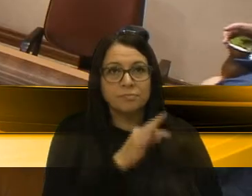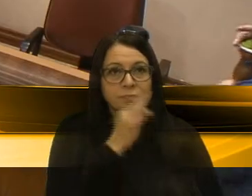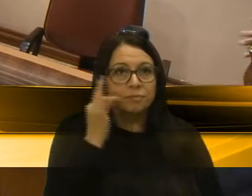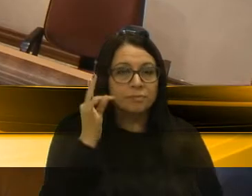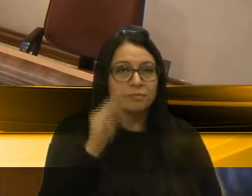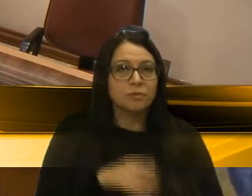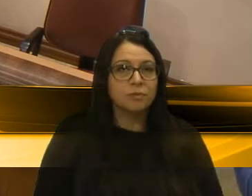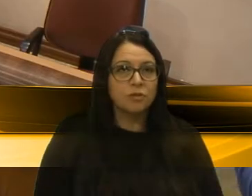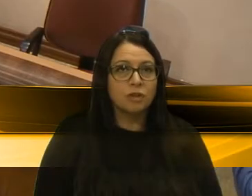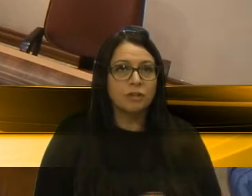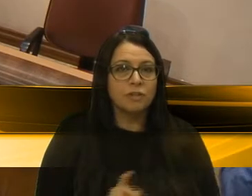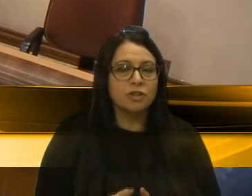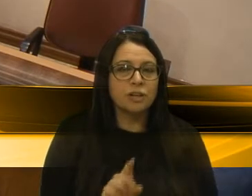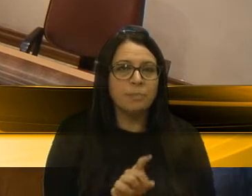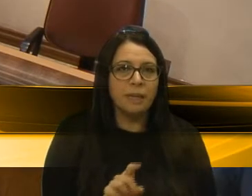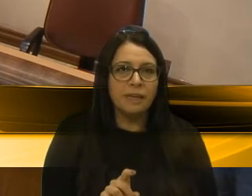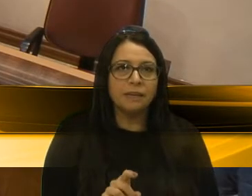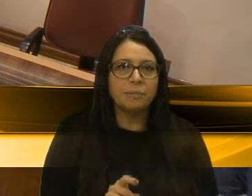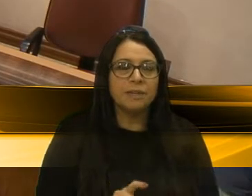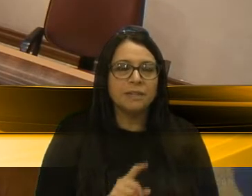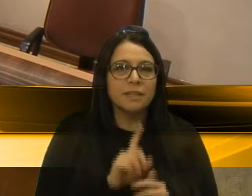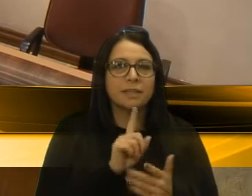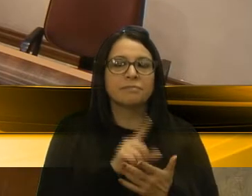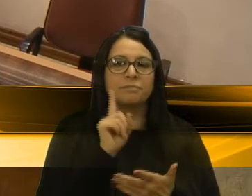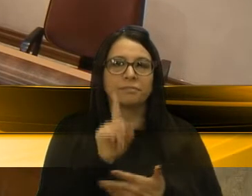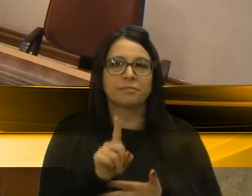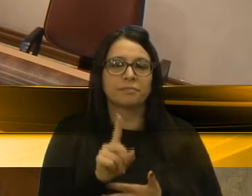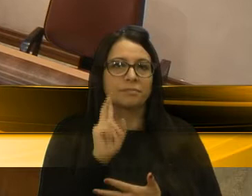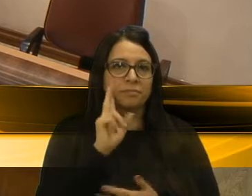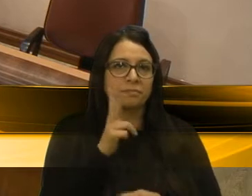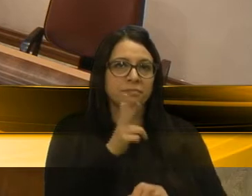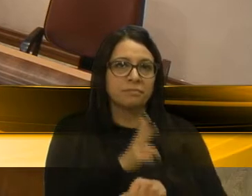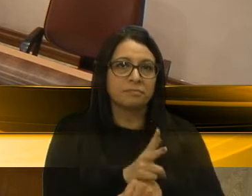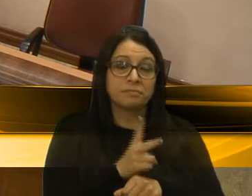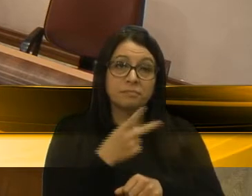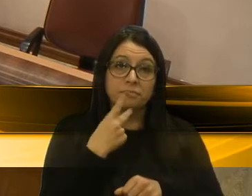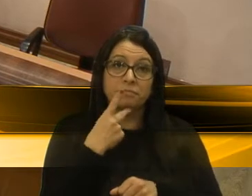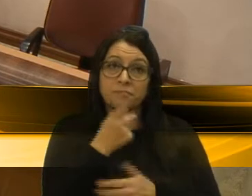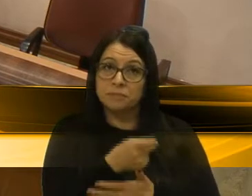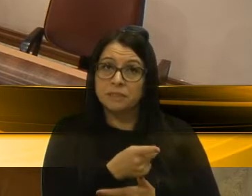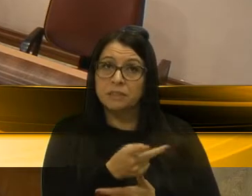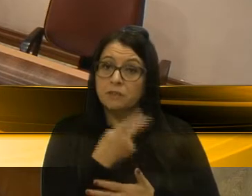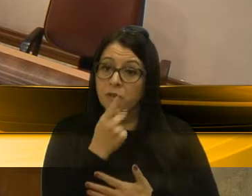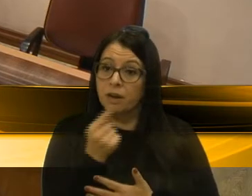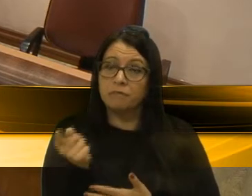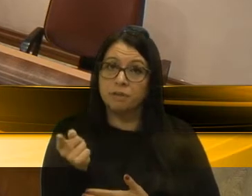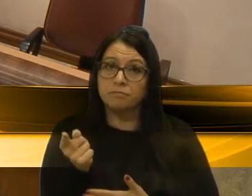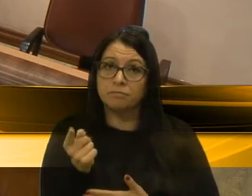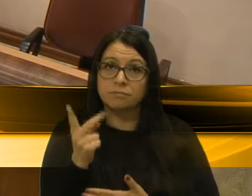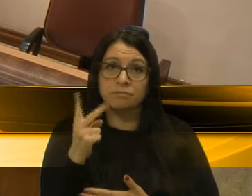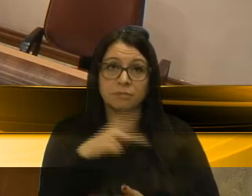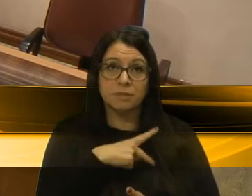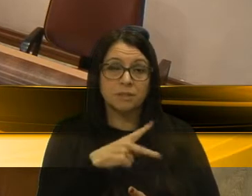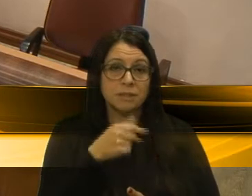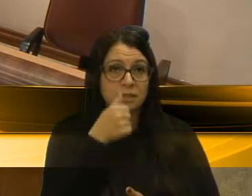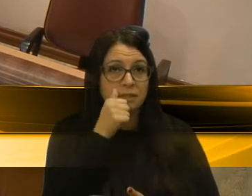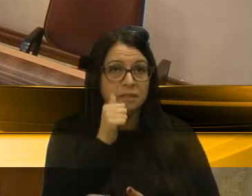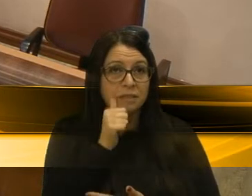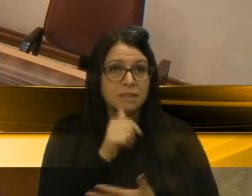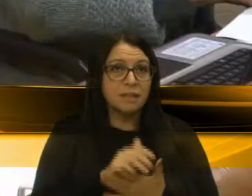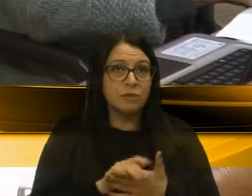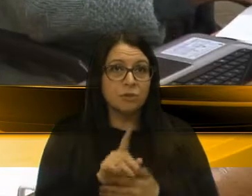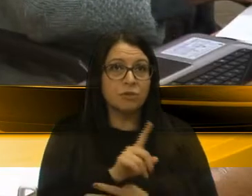eu estava vendo atentamente o vídeo e a fala de V. Exª, comentava aqui com a presidente Paula Leones